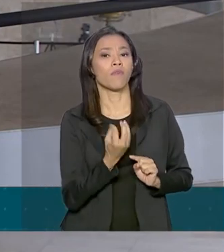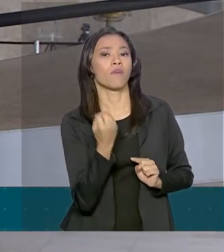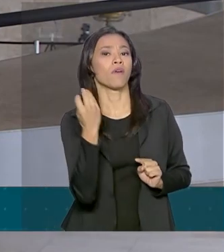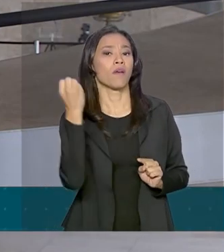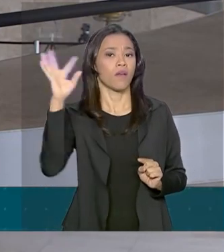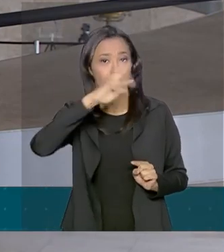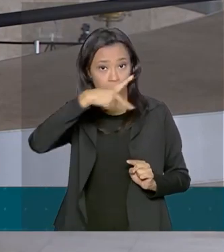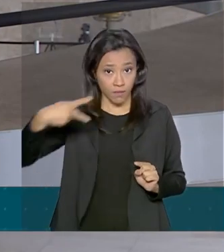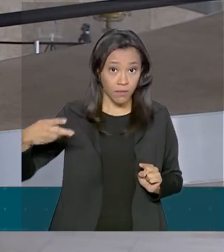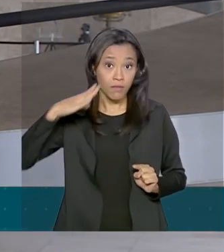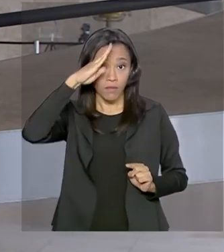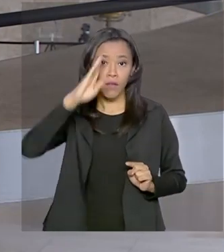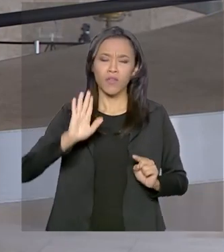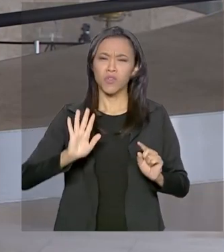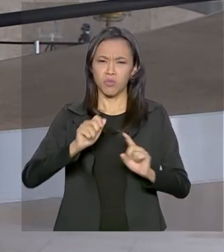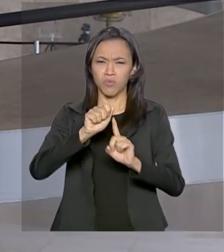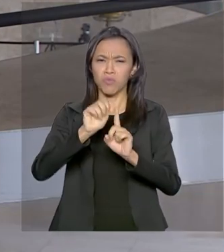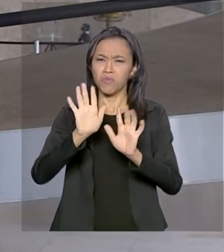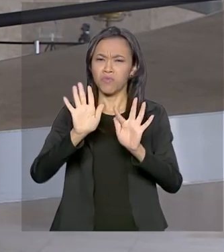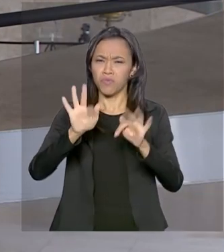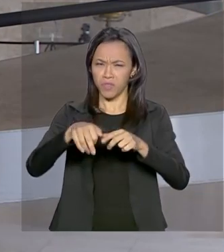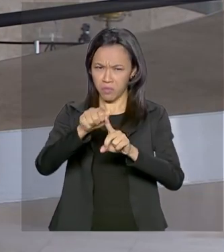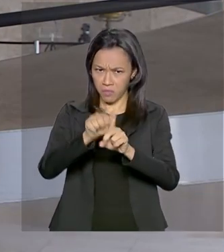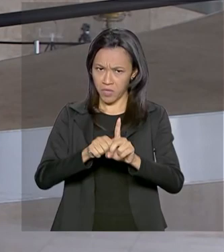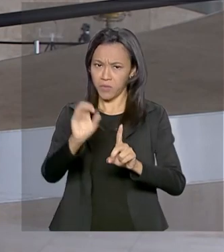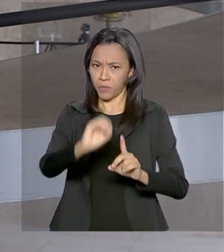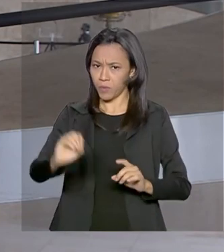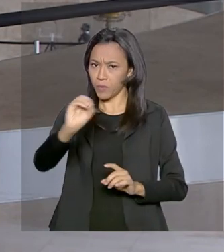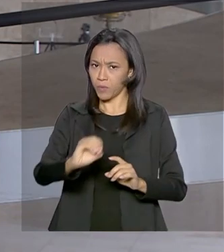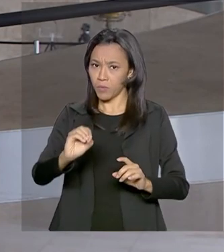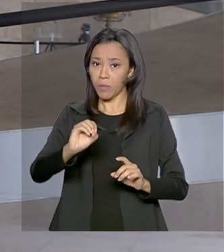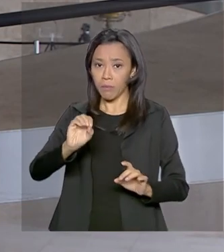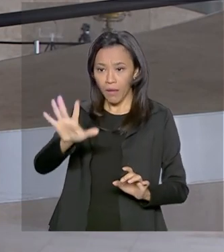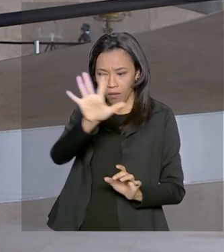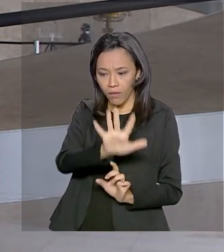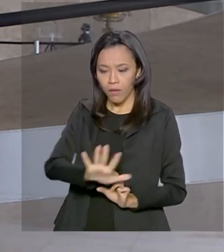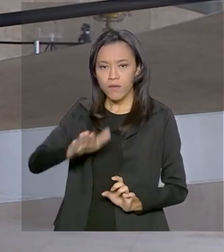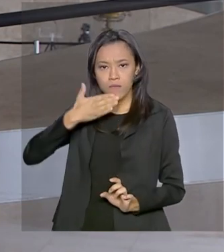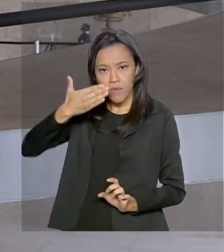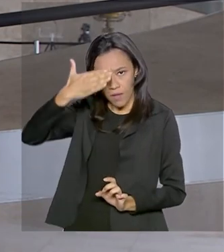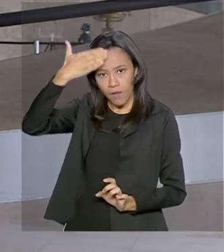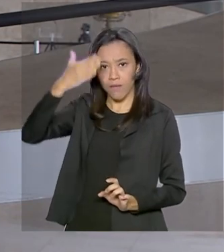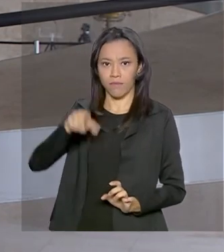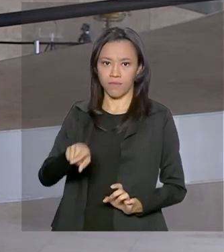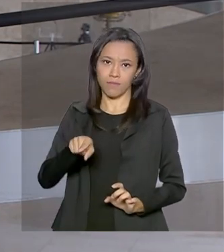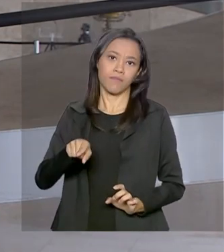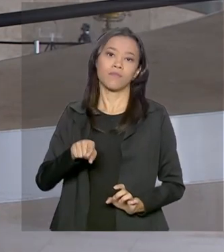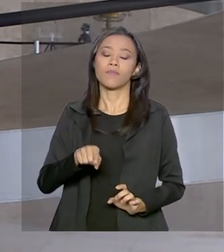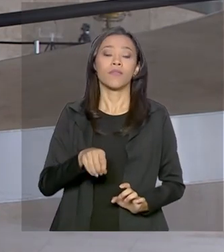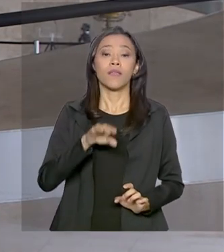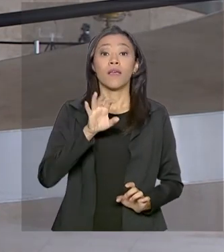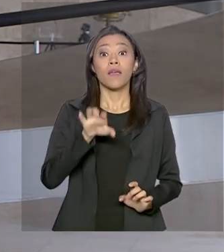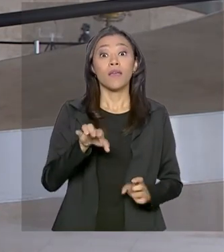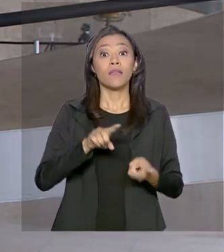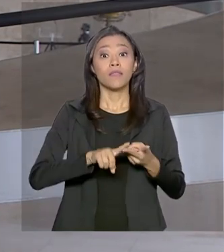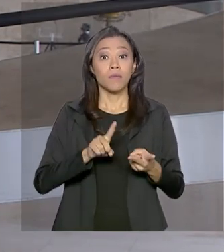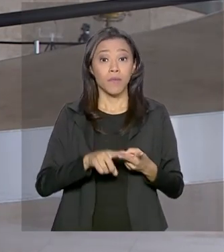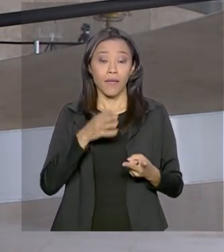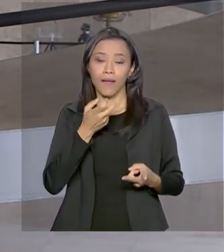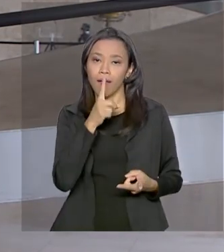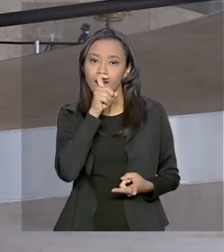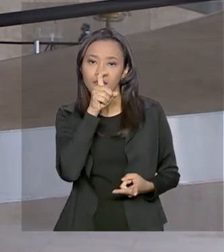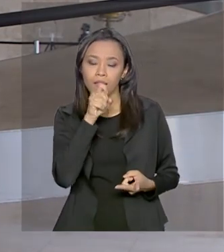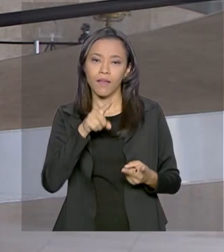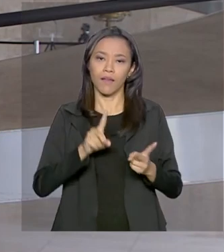Bolsonaro para o final de outubro ao Oriente Médio. Na agenda, Emirados Árabes, Arábia Saudita e Catar